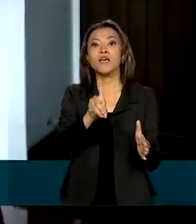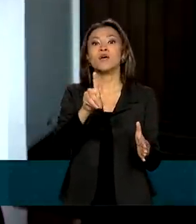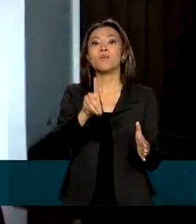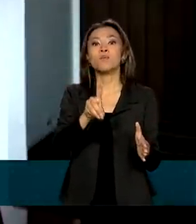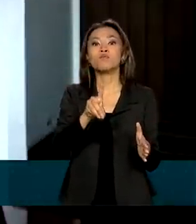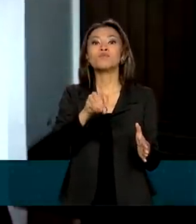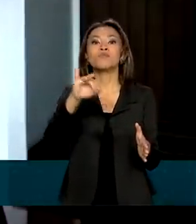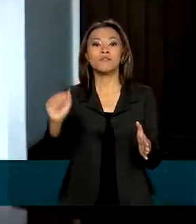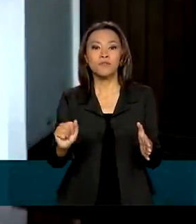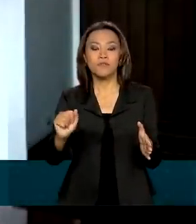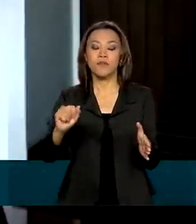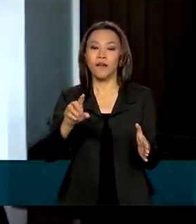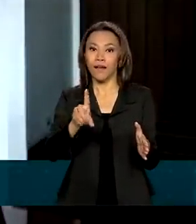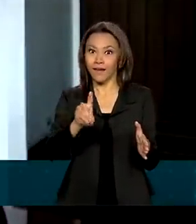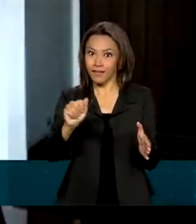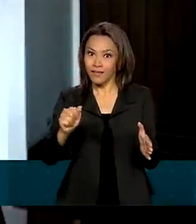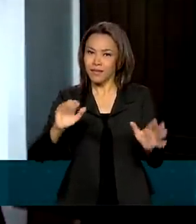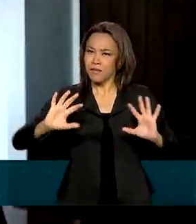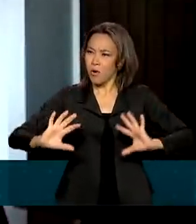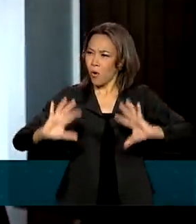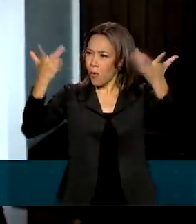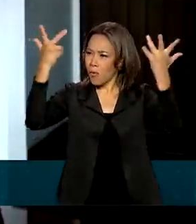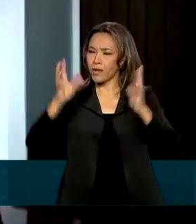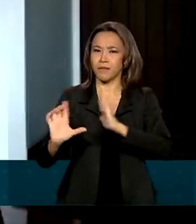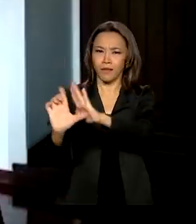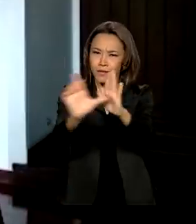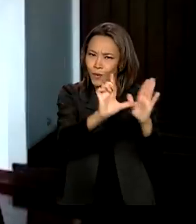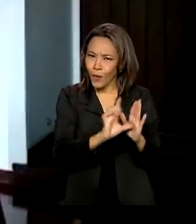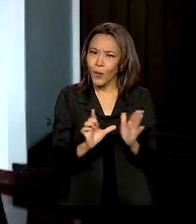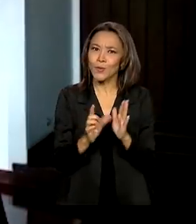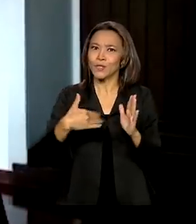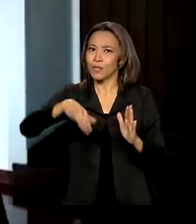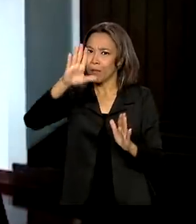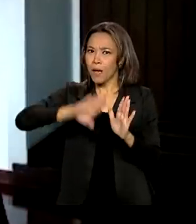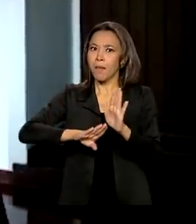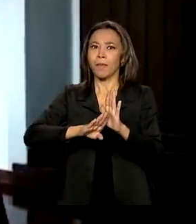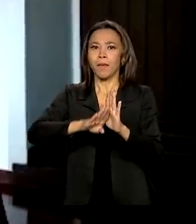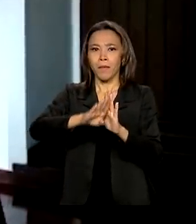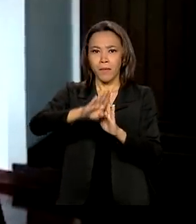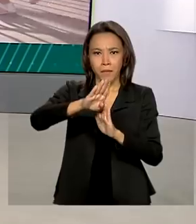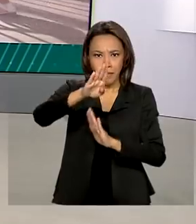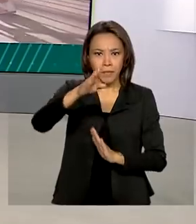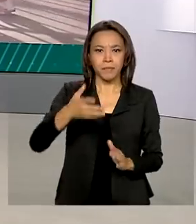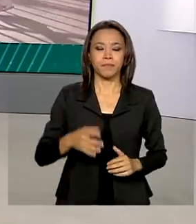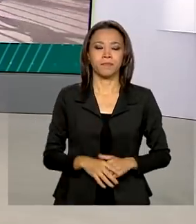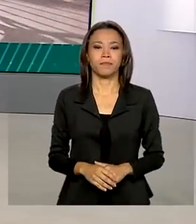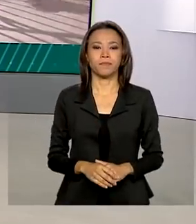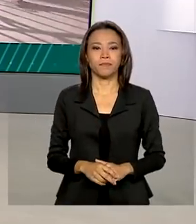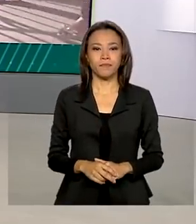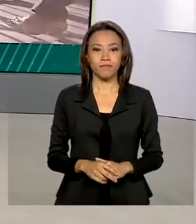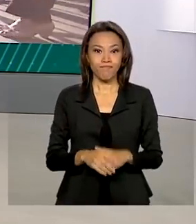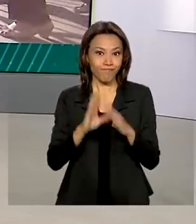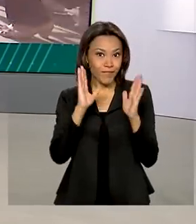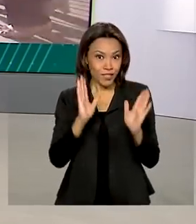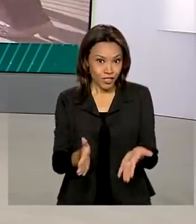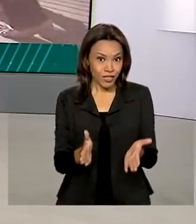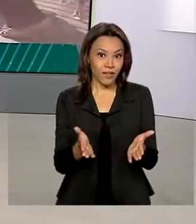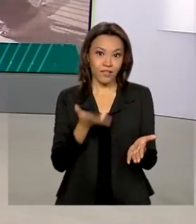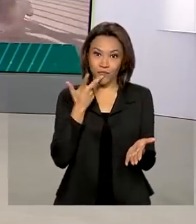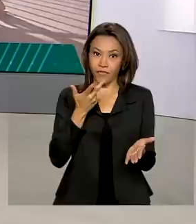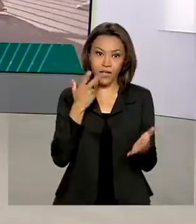comemorativa do varejo, é a data comemorativa do varejo que mais cresceu ao longo da última década. E já que